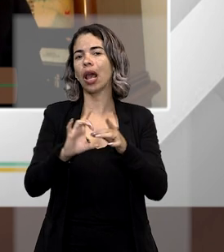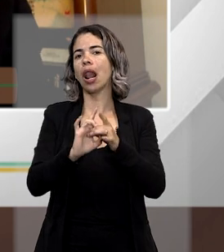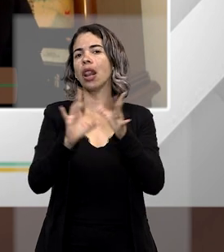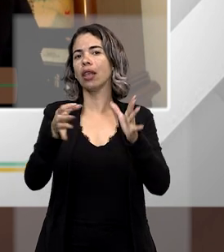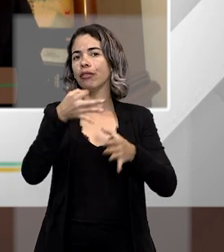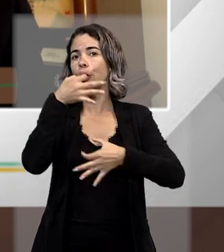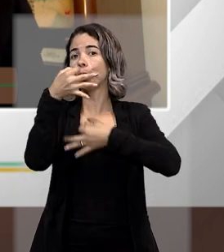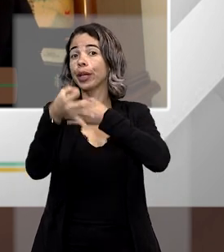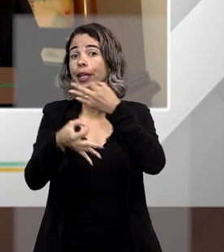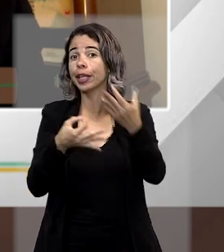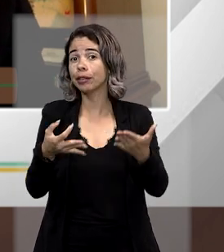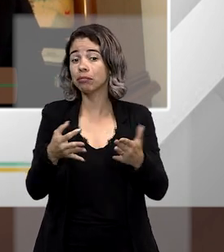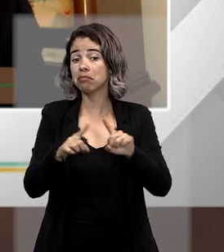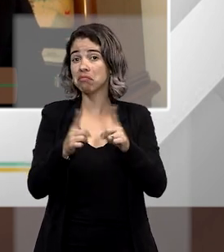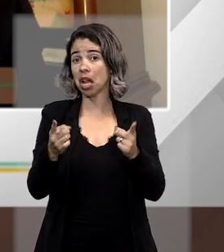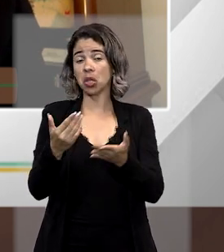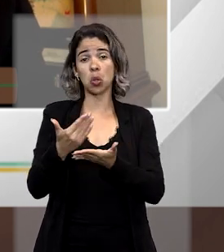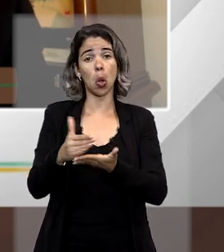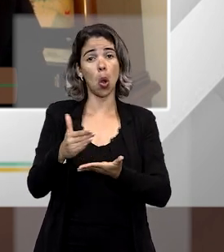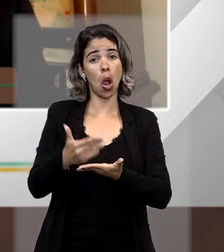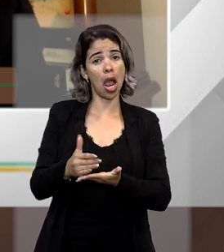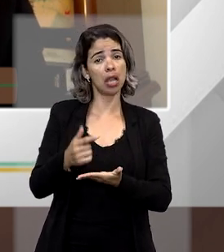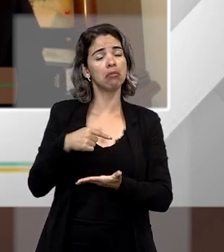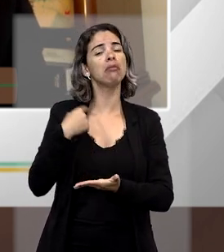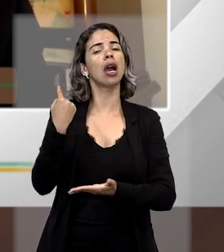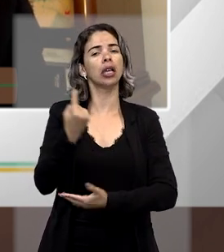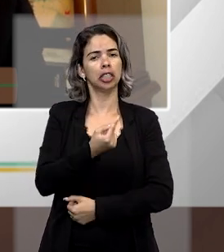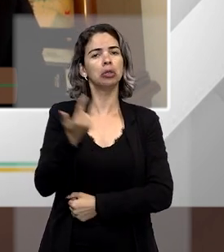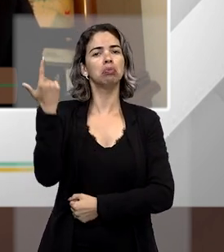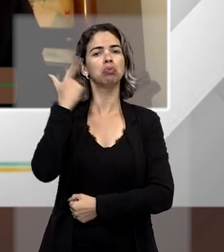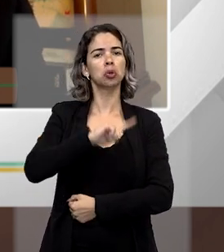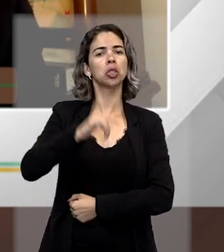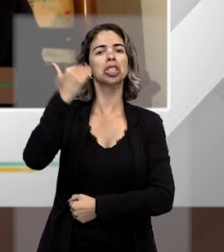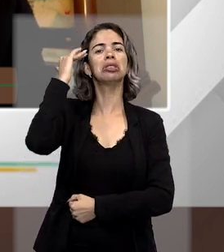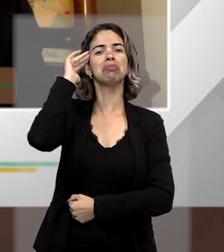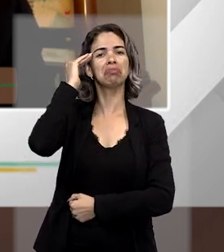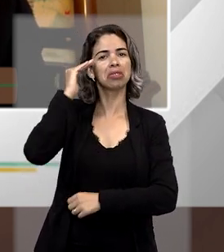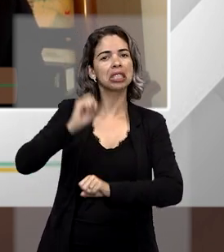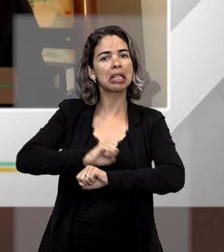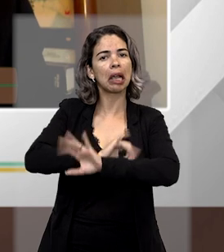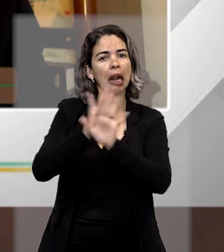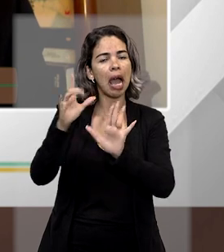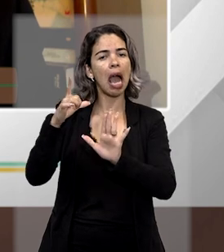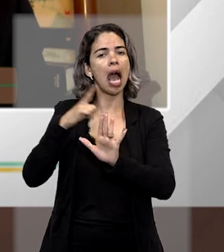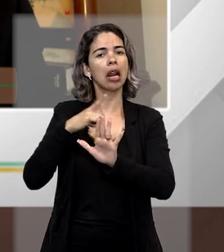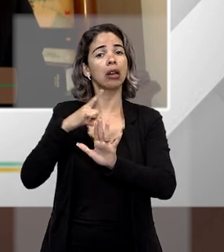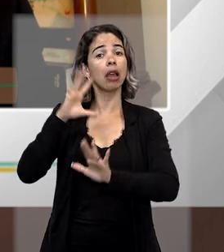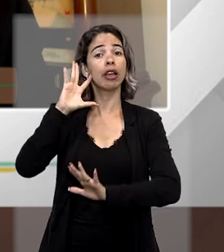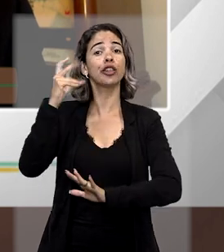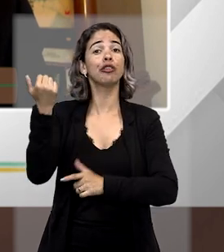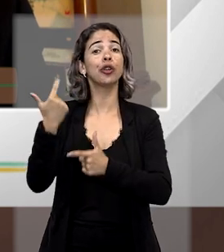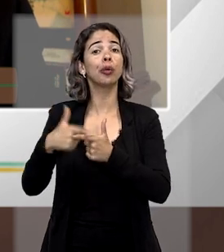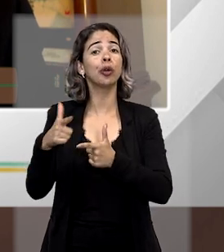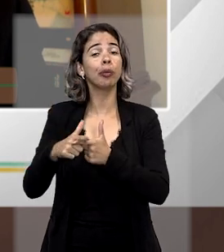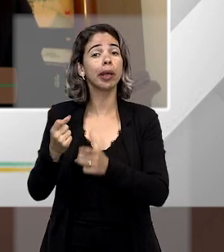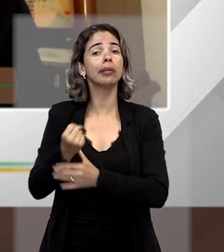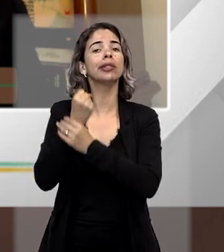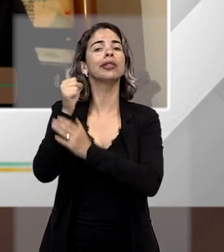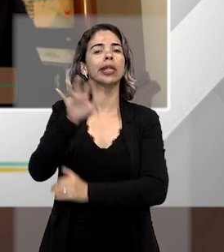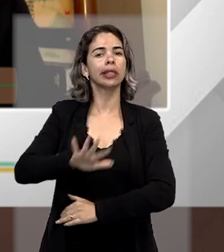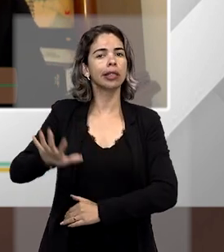livre manifestação. O resto, eu acho que nós superamos as grandes falhas que havia na Lei de Segurança Nacional.